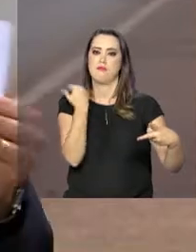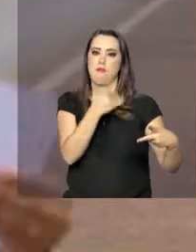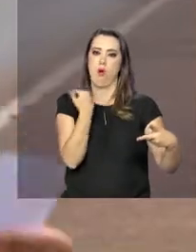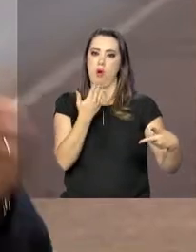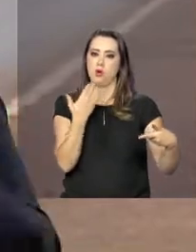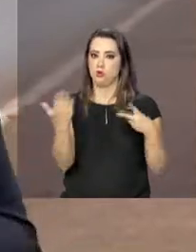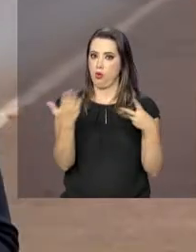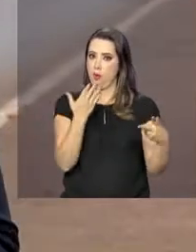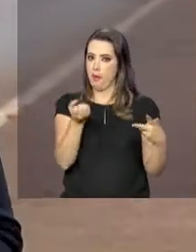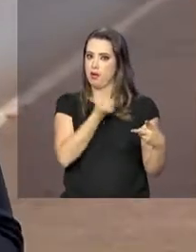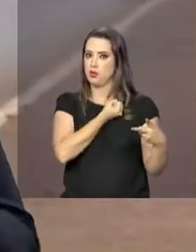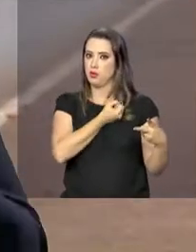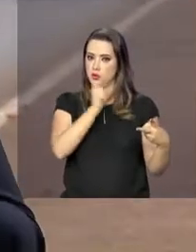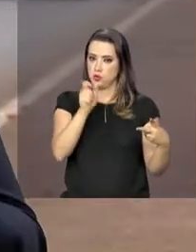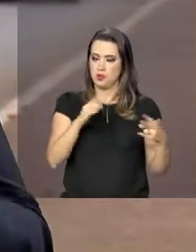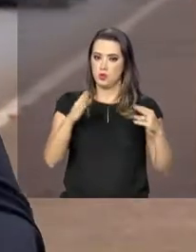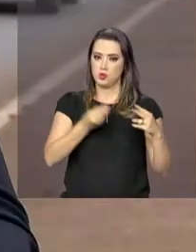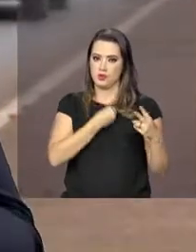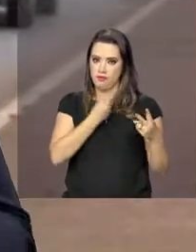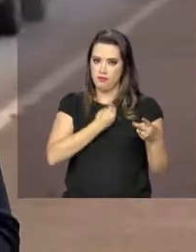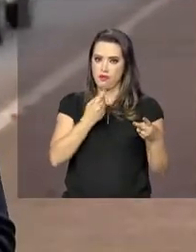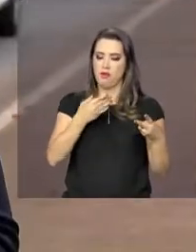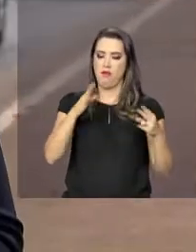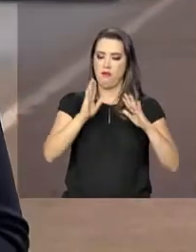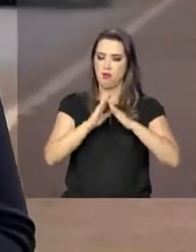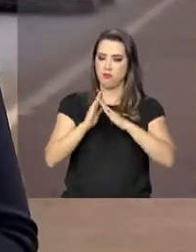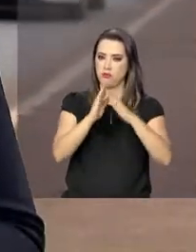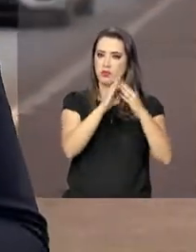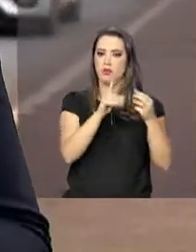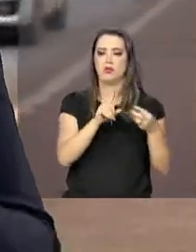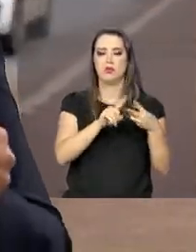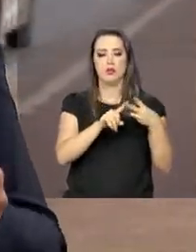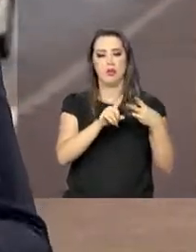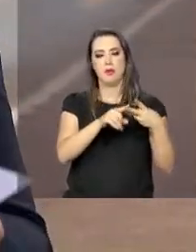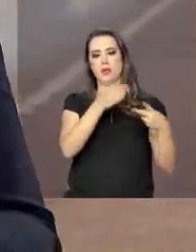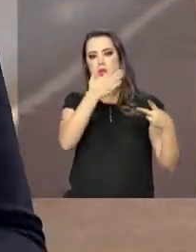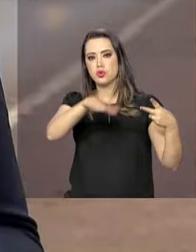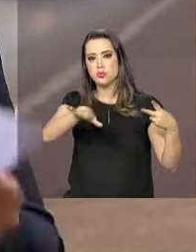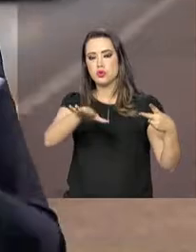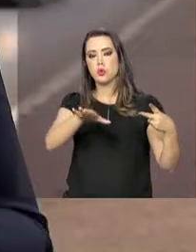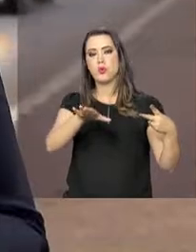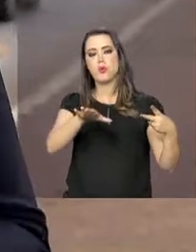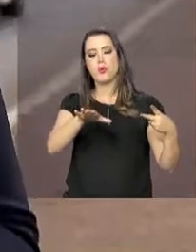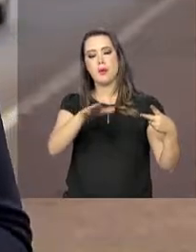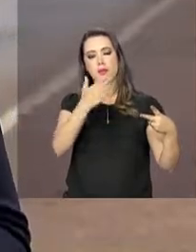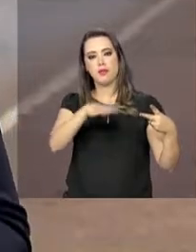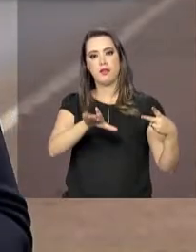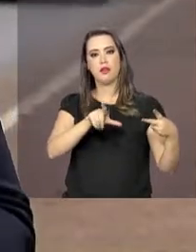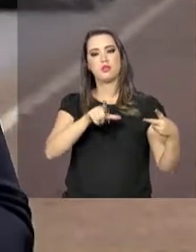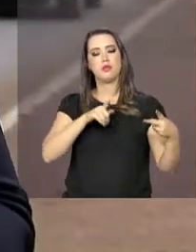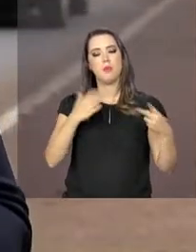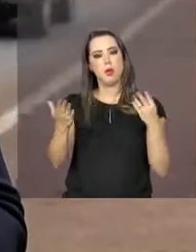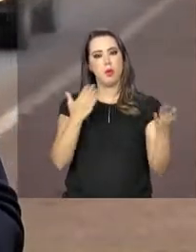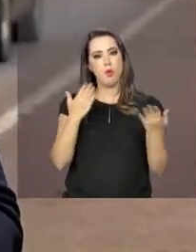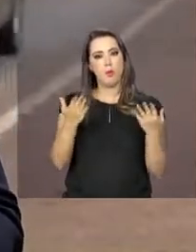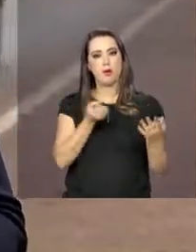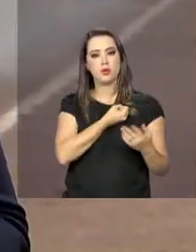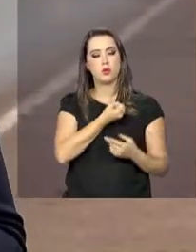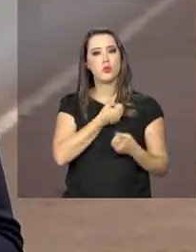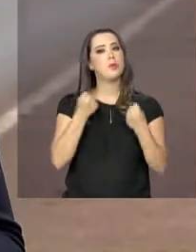número de habitantes e também reduzir pela metade, também, o número de mortes no trânsito em relação ao número de veículos. Olha,